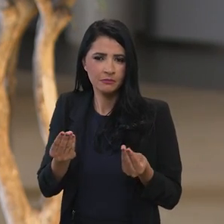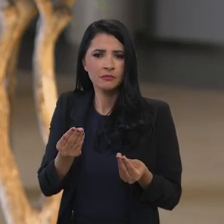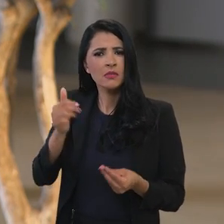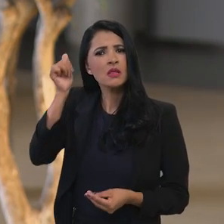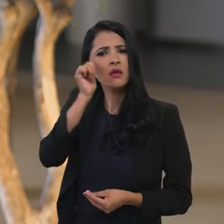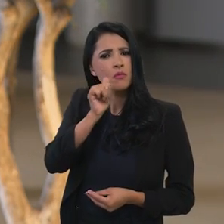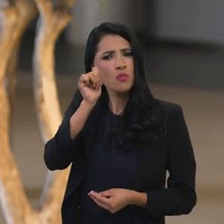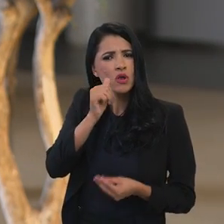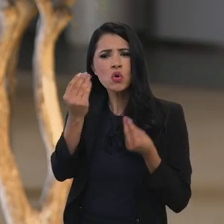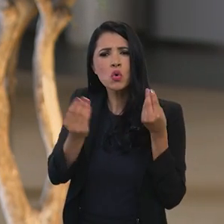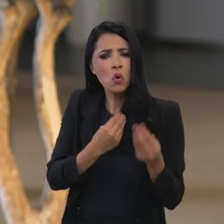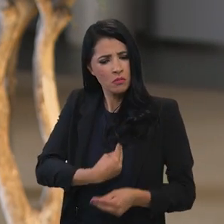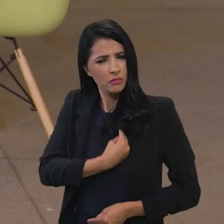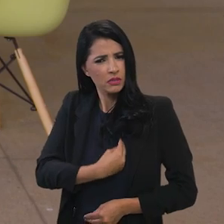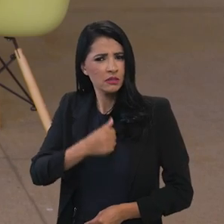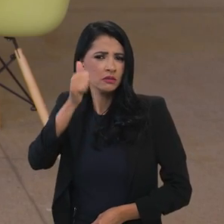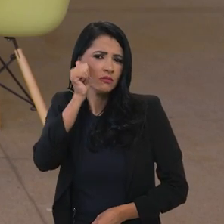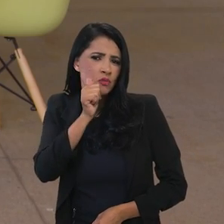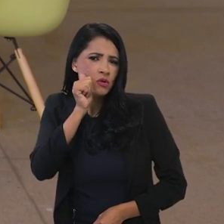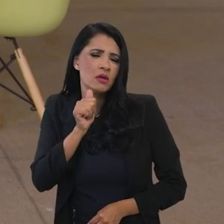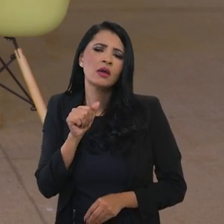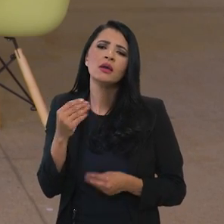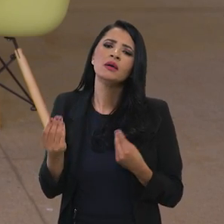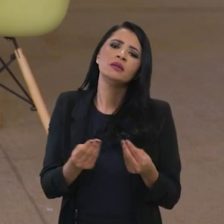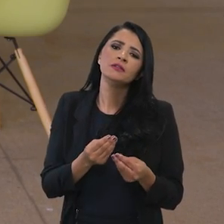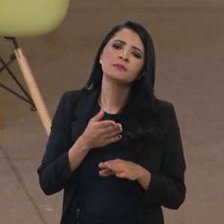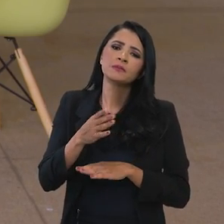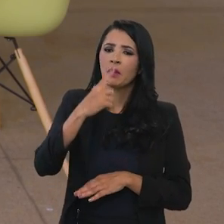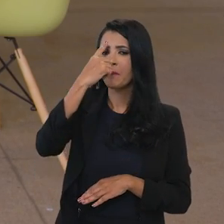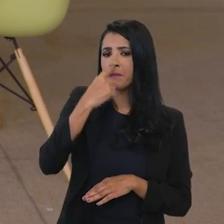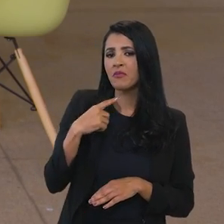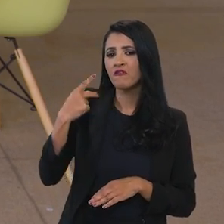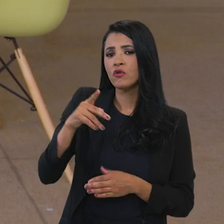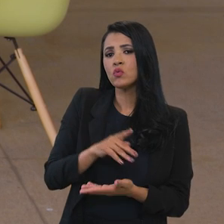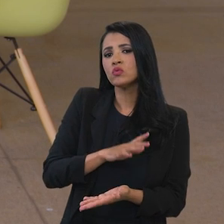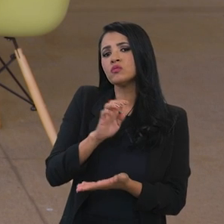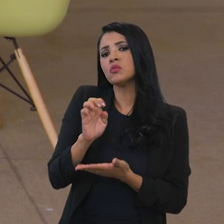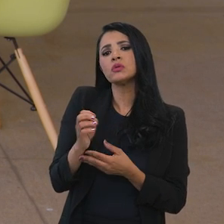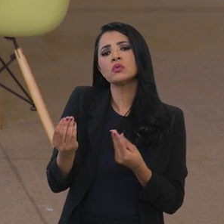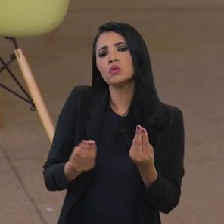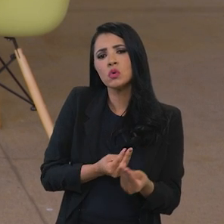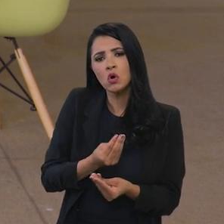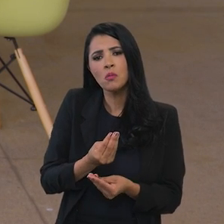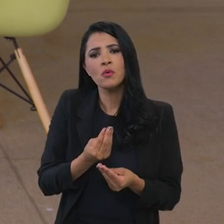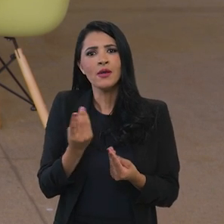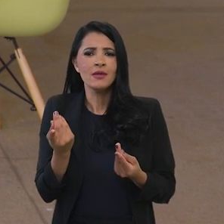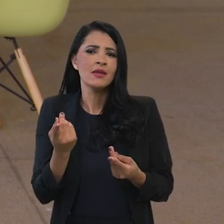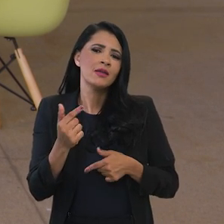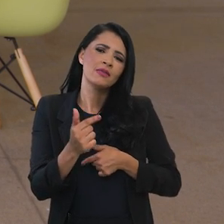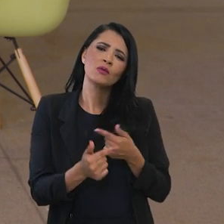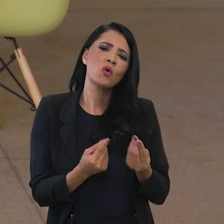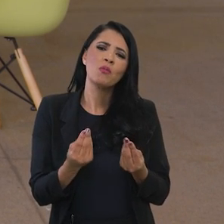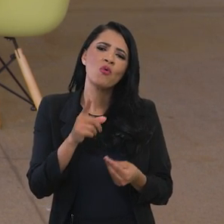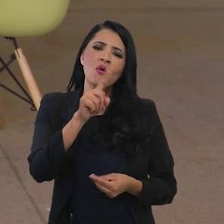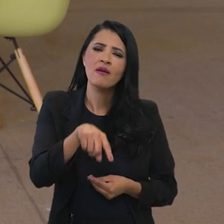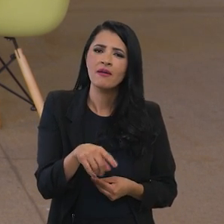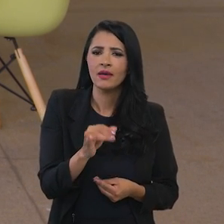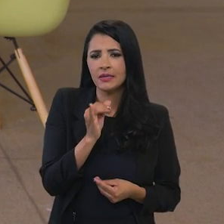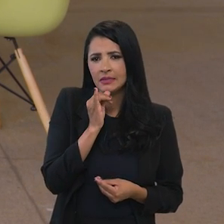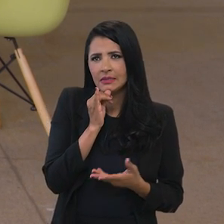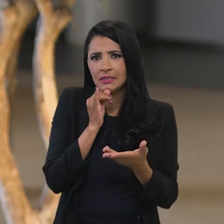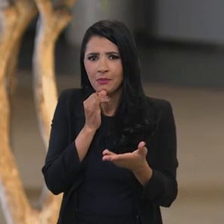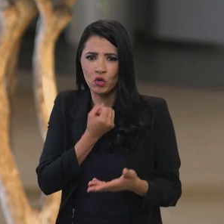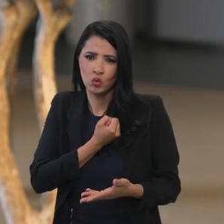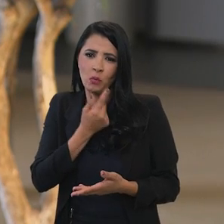mulheres no perfil do exportador e como está sendo trabalhado porque eu acredito que seja um número baixo ainda